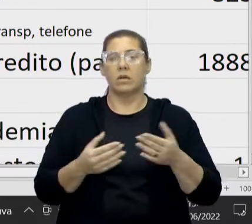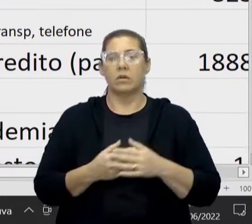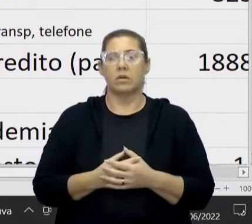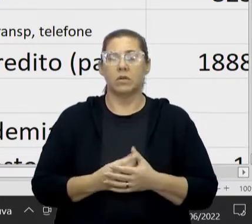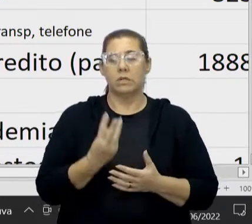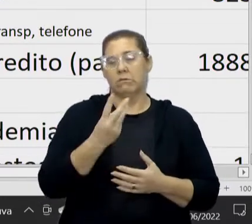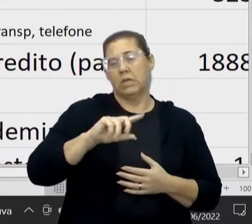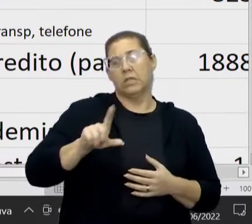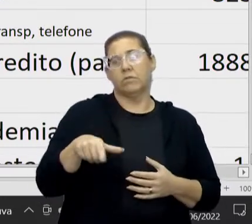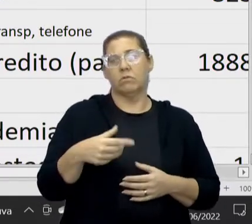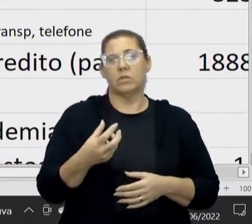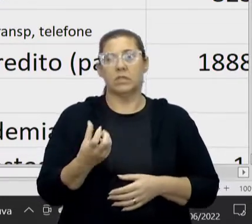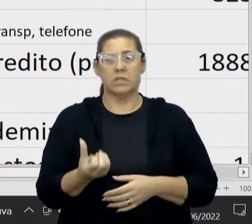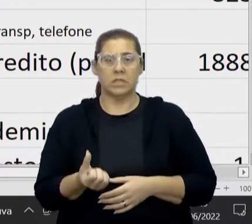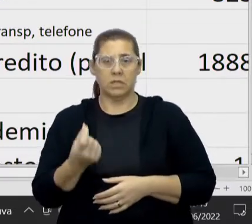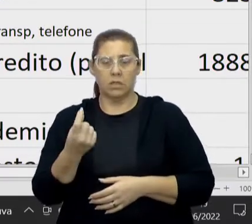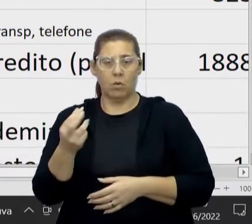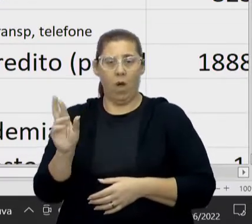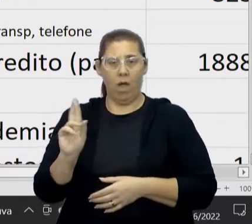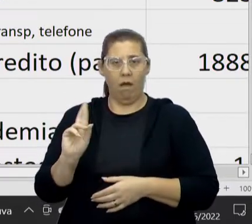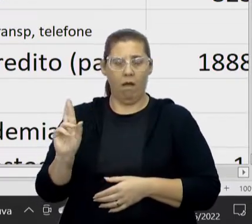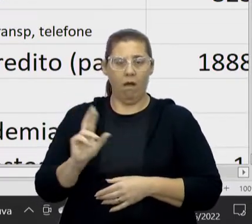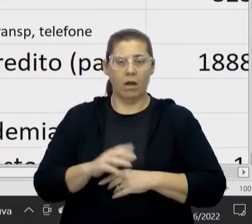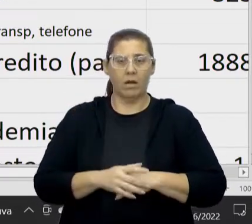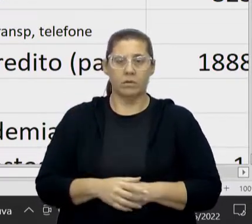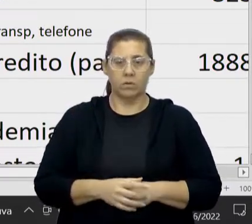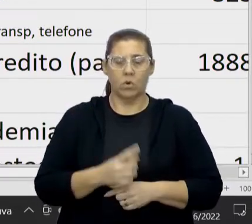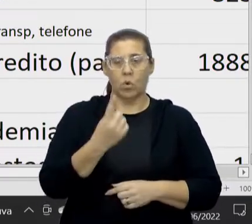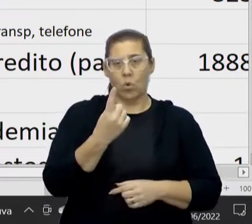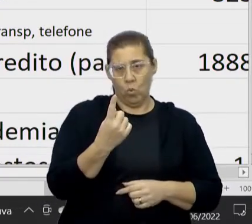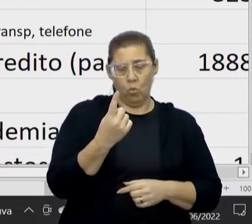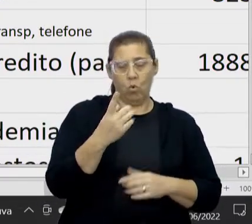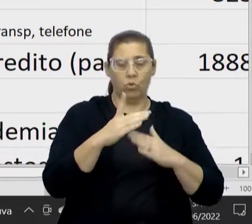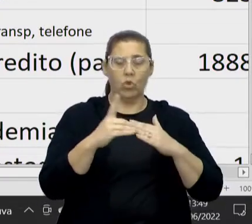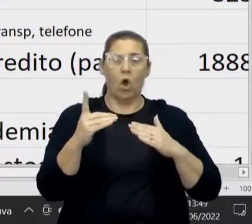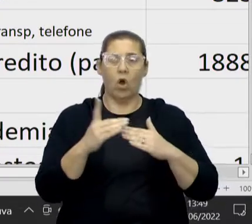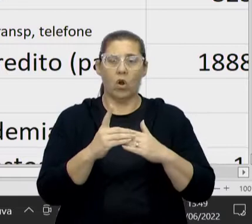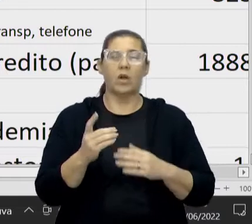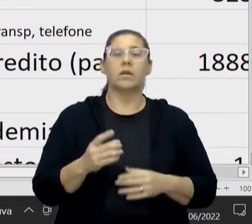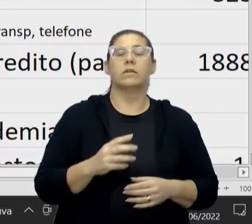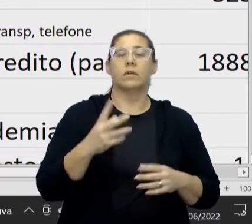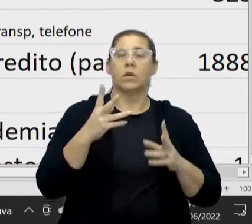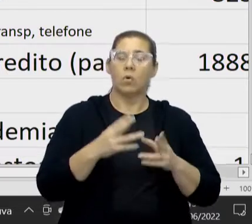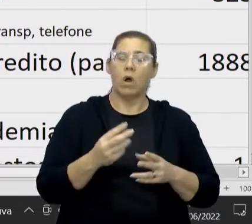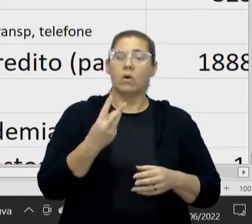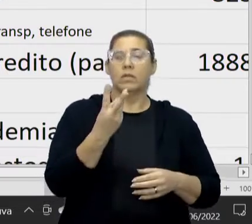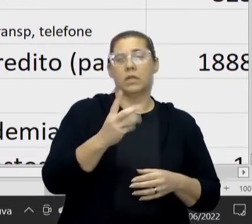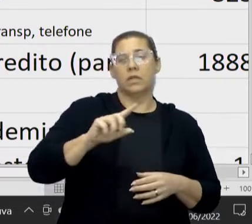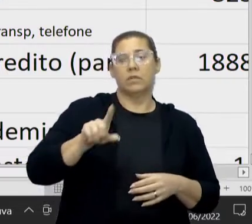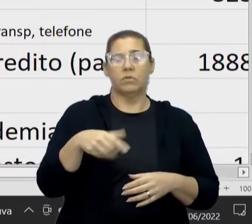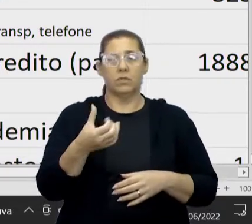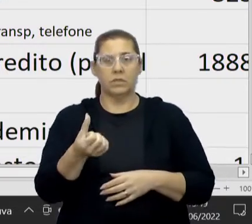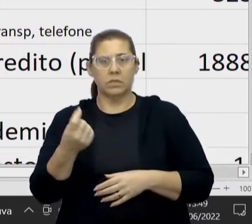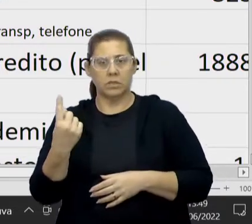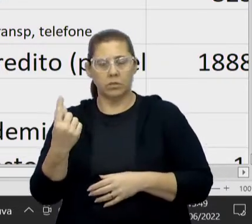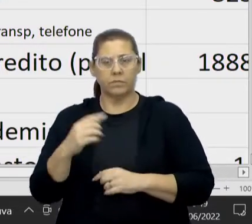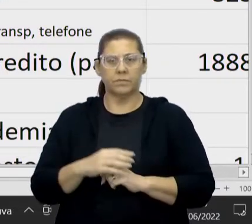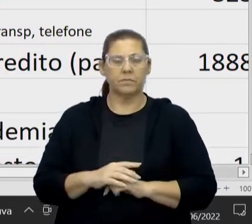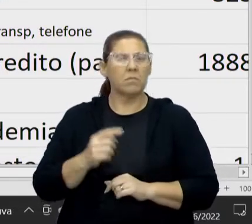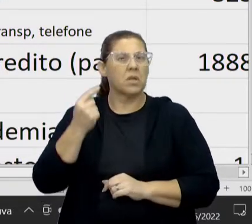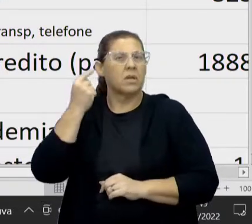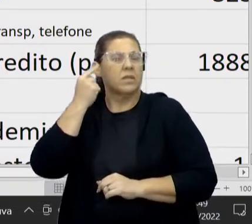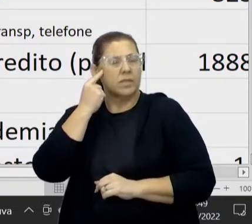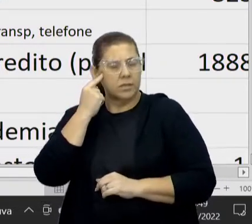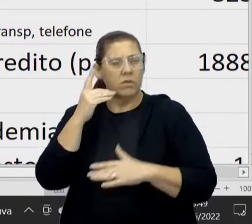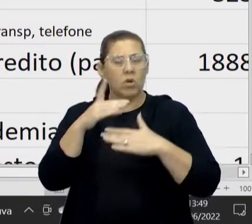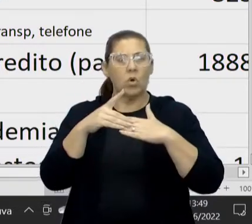3,61 reais. Um dólar australiano corresponde a 3,61. Pensando que o